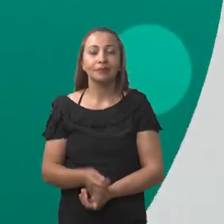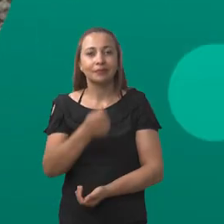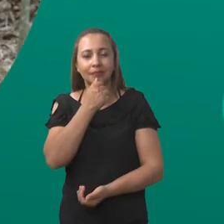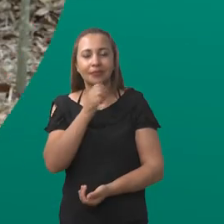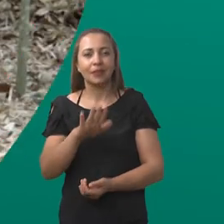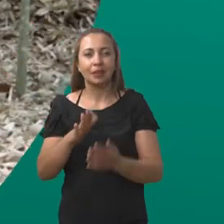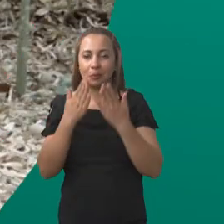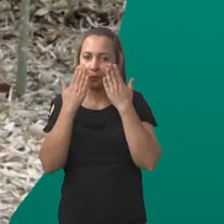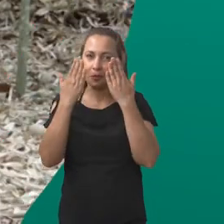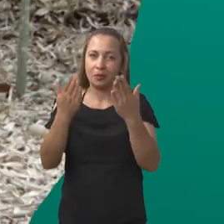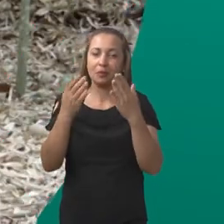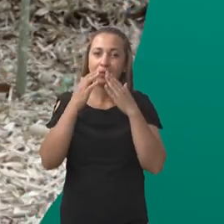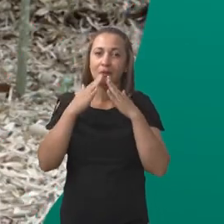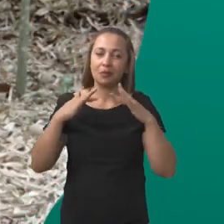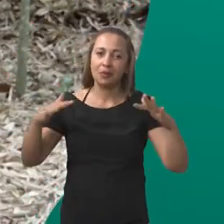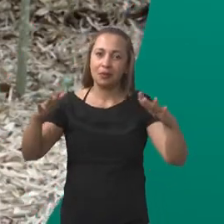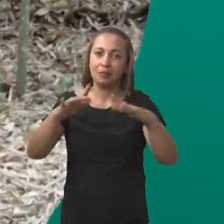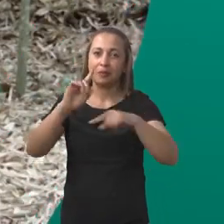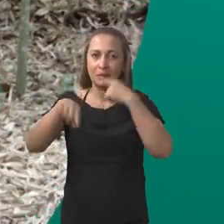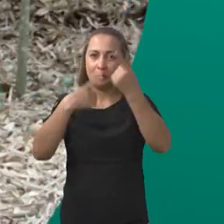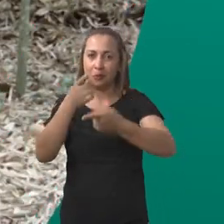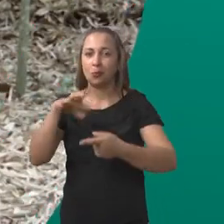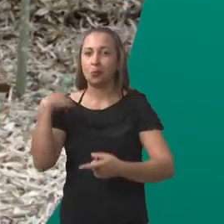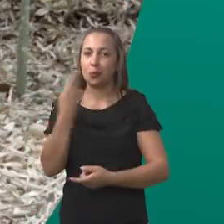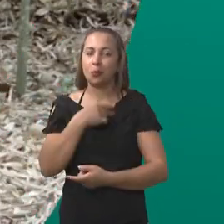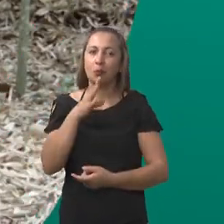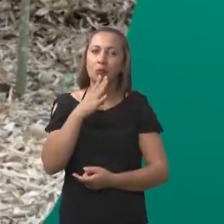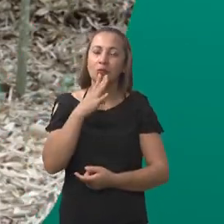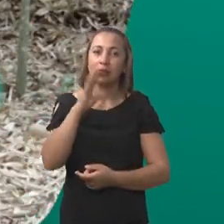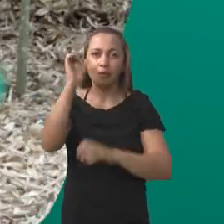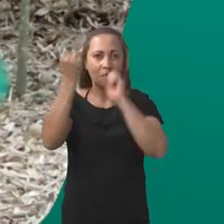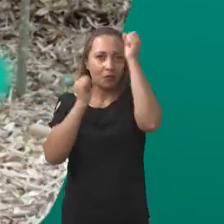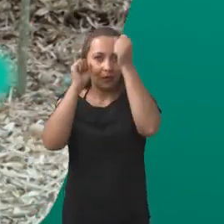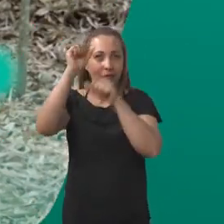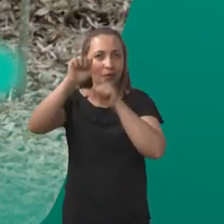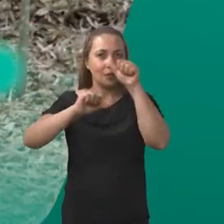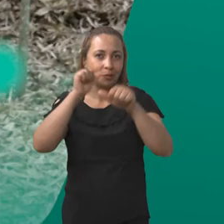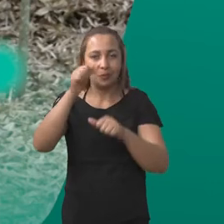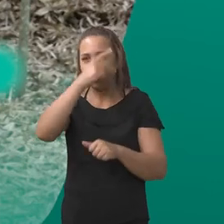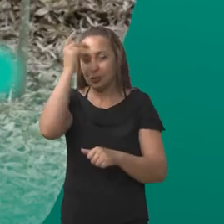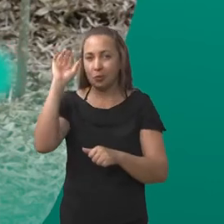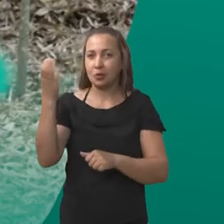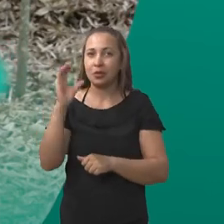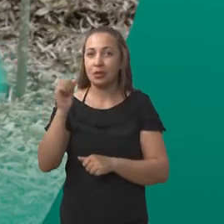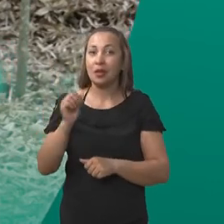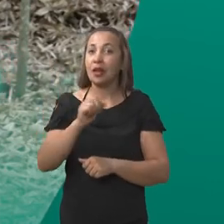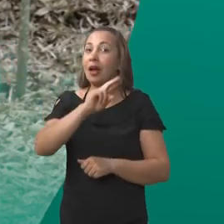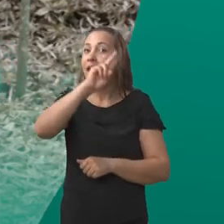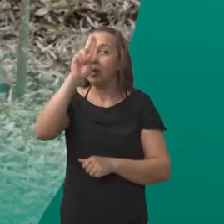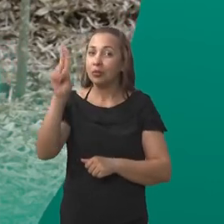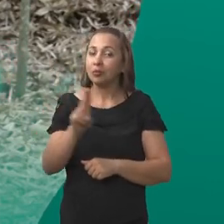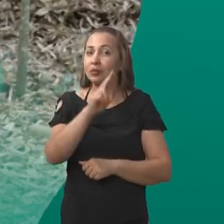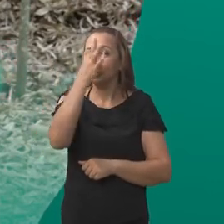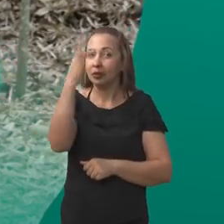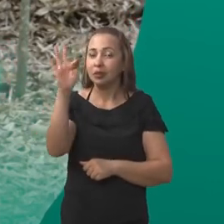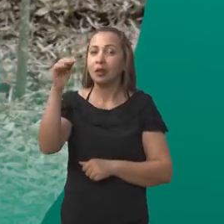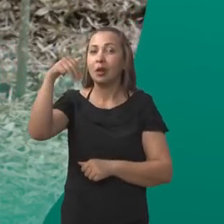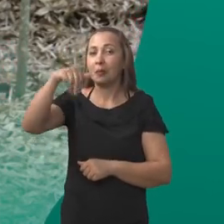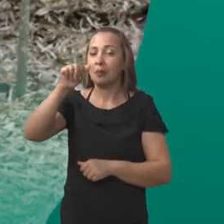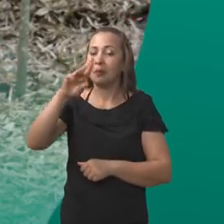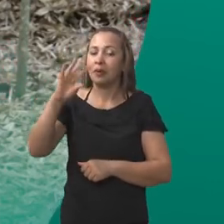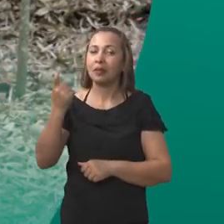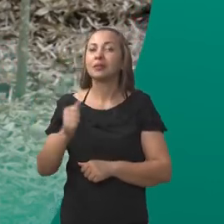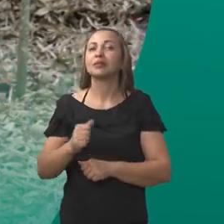E ainda sobre o enfrentamento da pandemia, daqui a pouco a gente conhece um equipamento desenvolvido por cientistas da Universidade Federal do